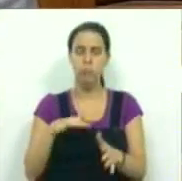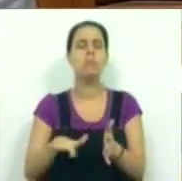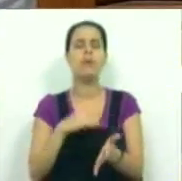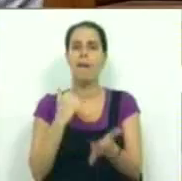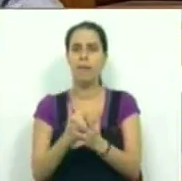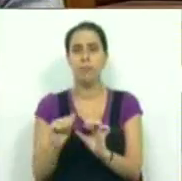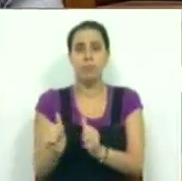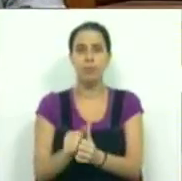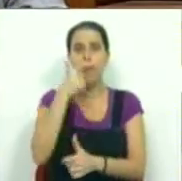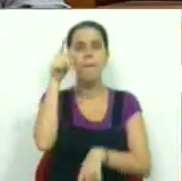estaremos do lado dos cidadãos. Muito obrigado.